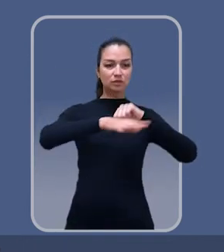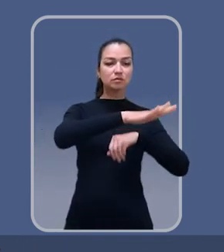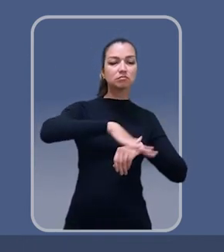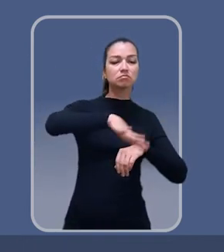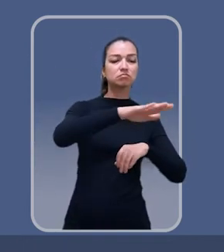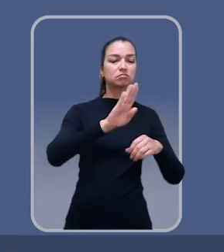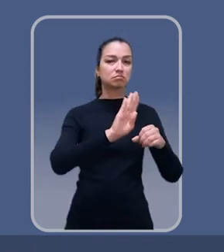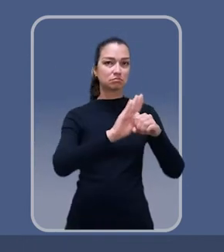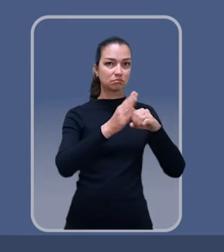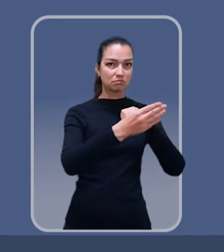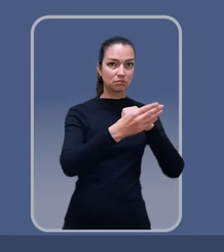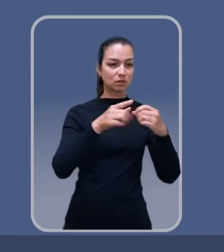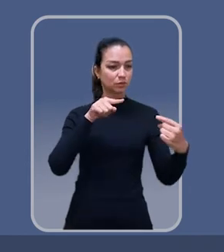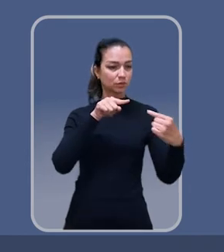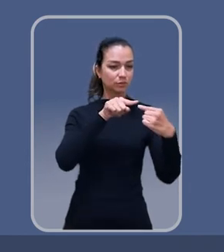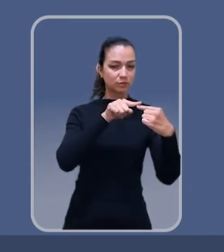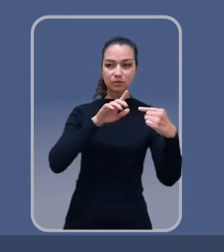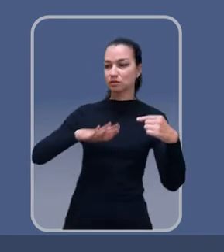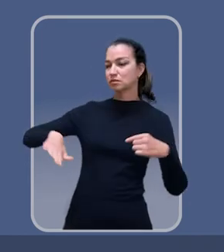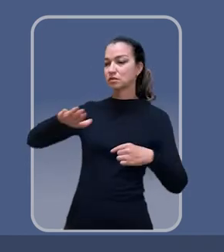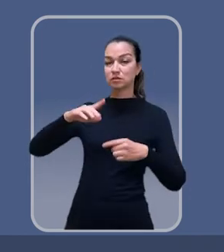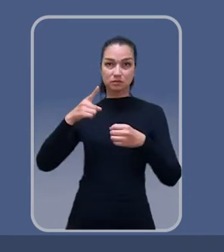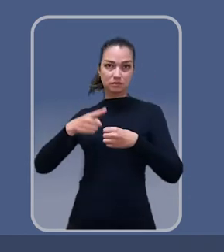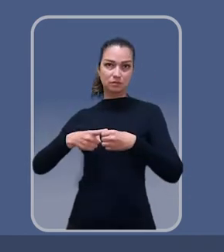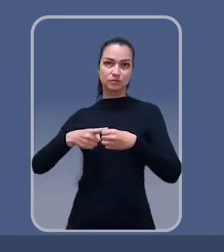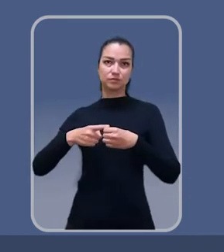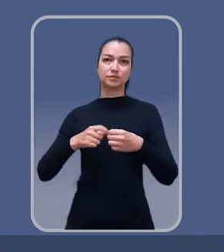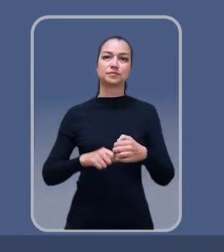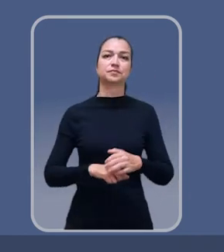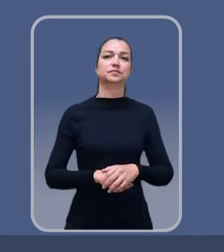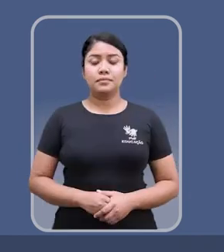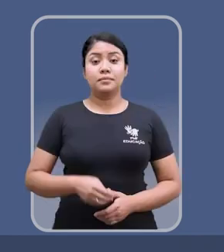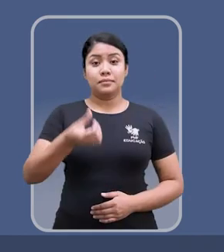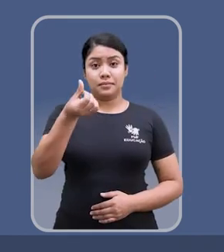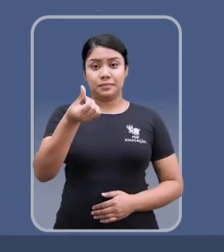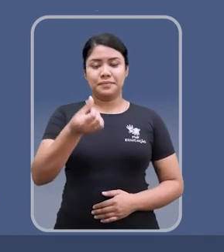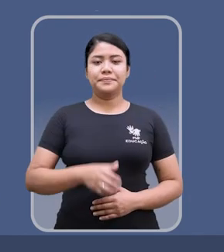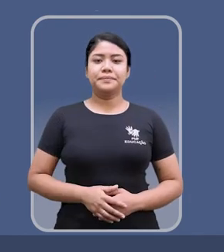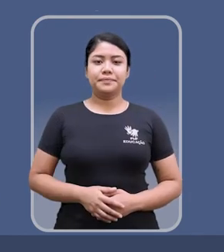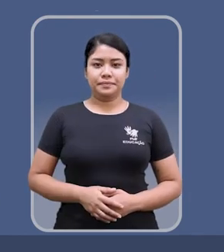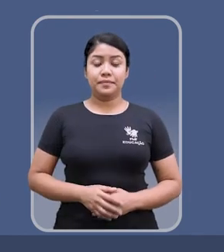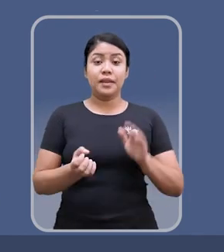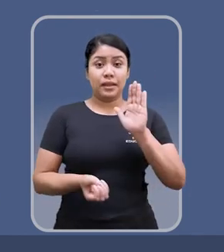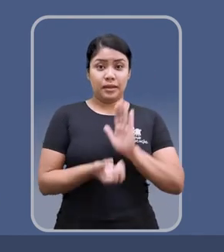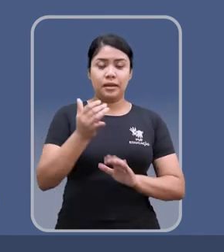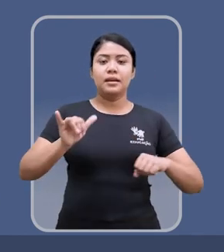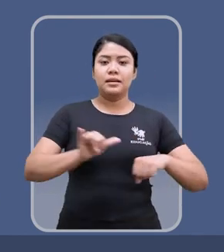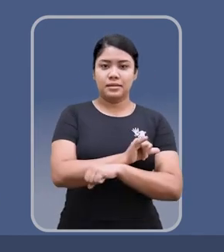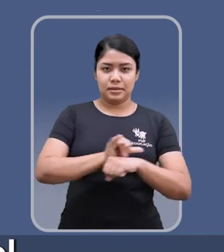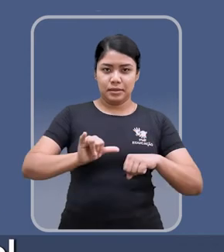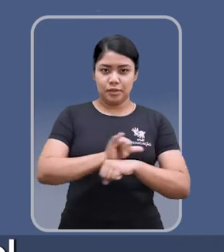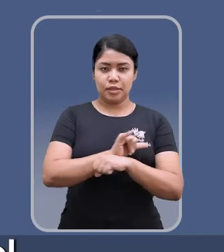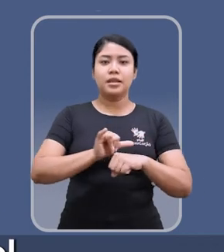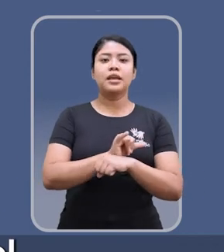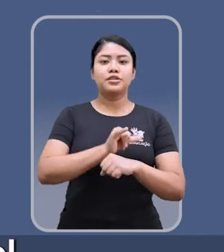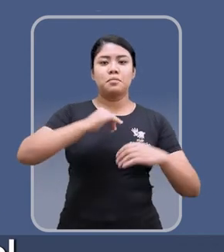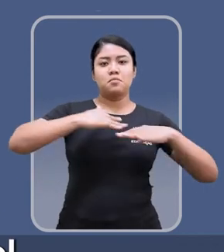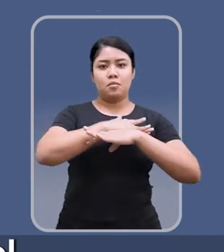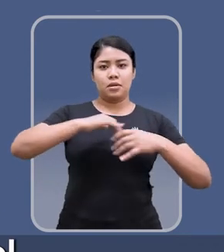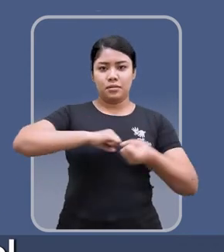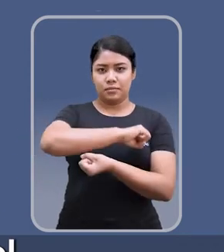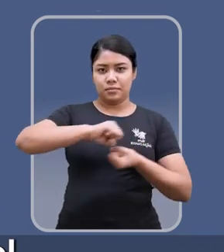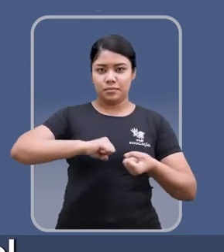baseadas nas realidades locais e em indicadores urbanísticos. Sexto pilar, criar as condições para uma